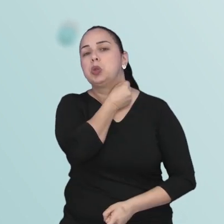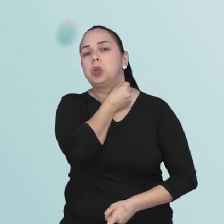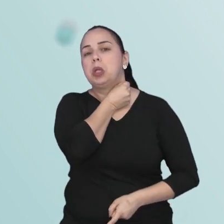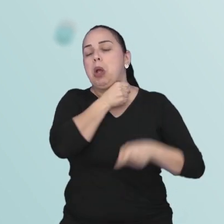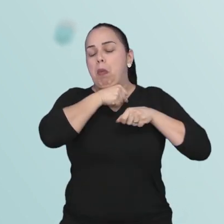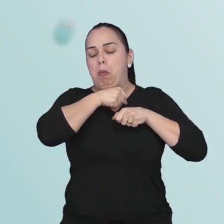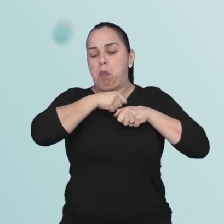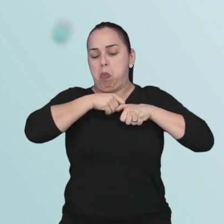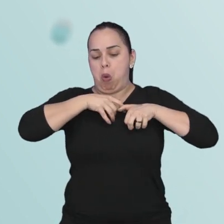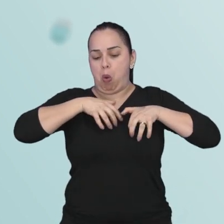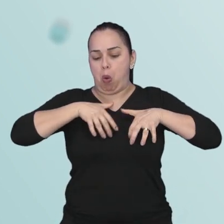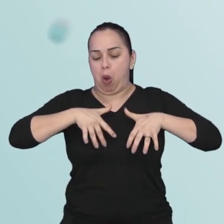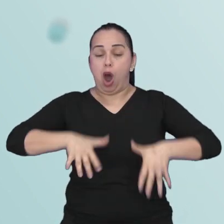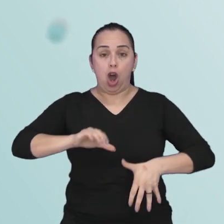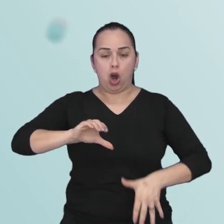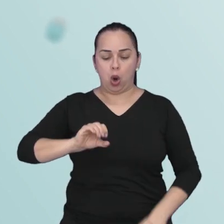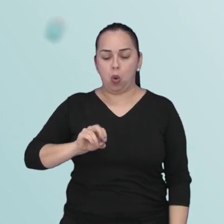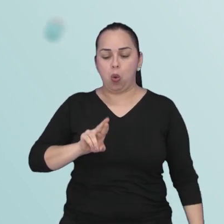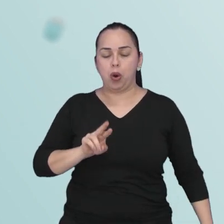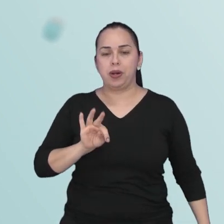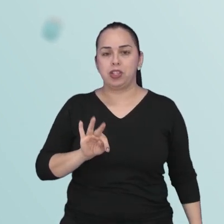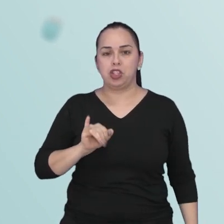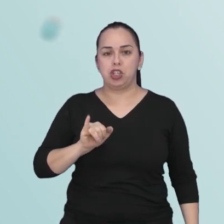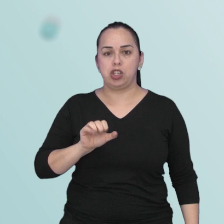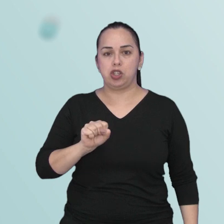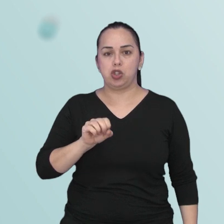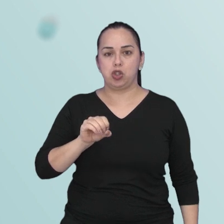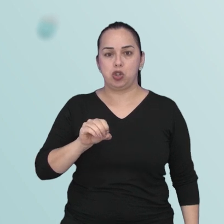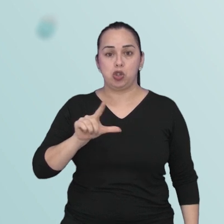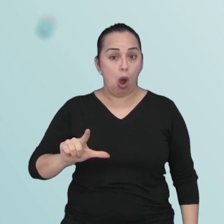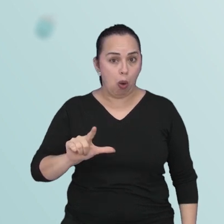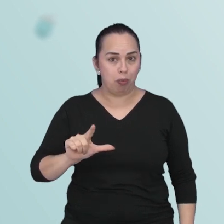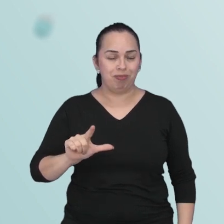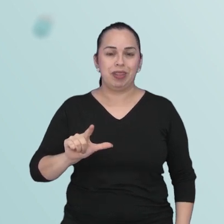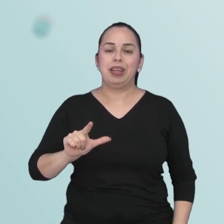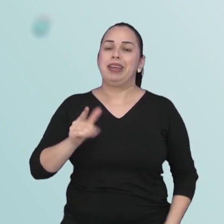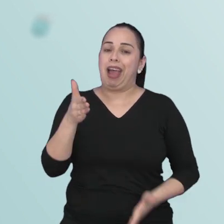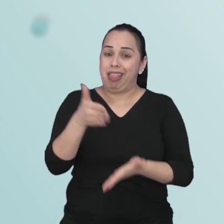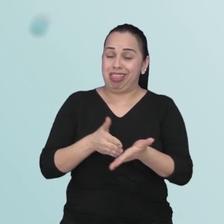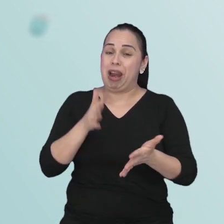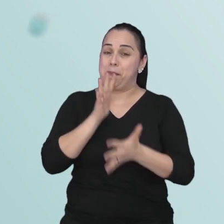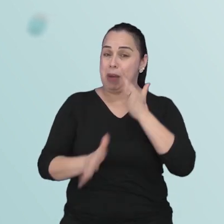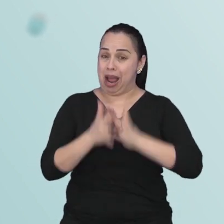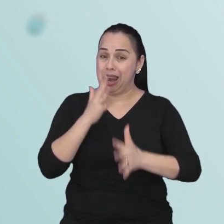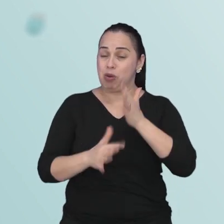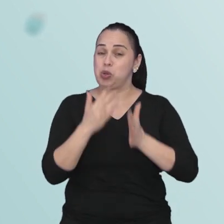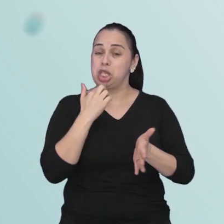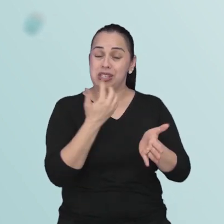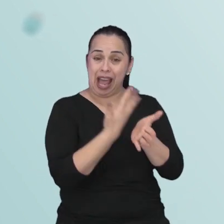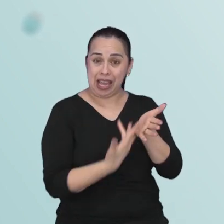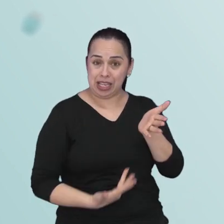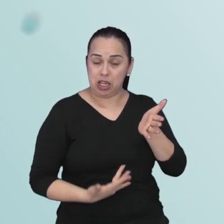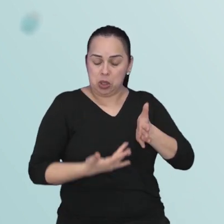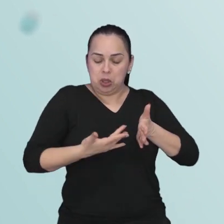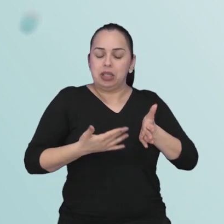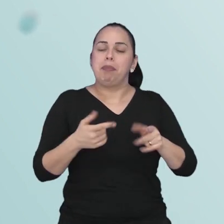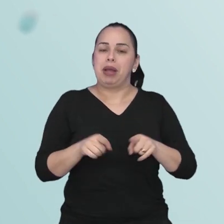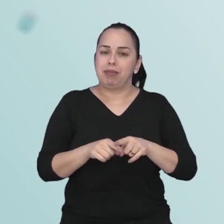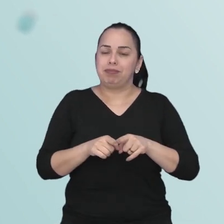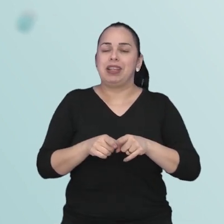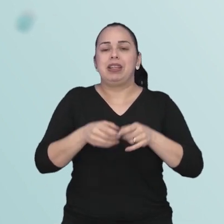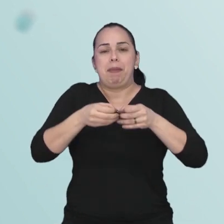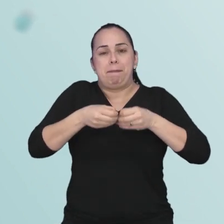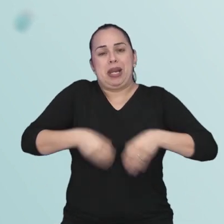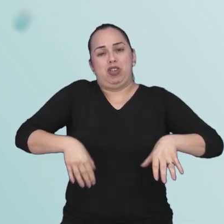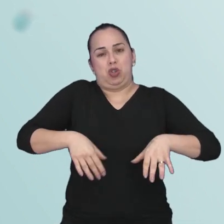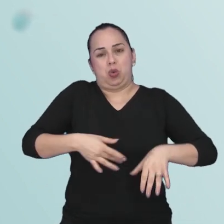de cortisol. E o cortisol liberado vai diminuir o fluxo de sangue para o nosso intestino, e com essa diminuição a gente também